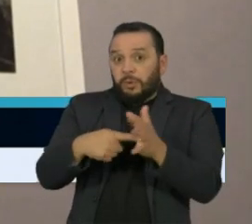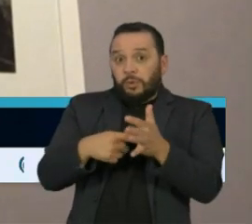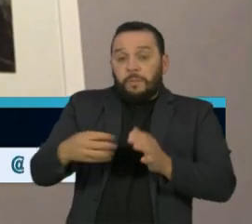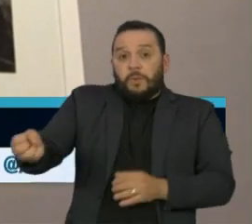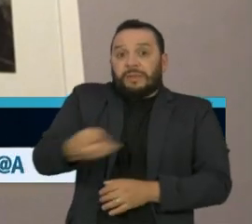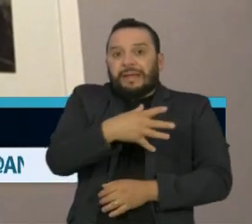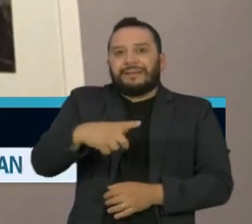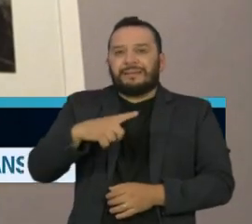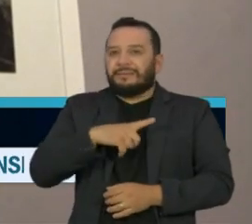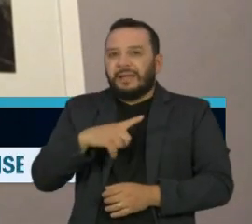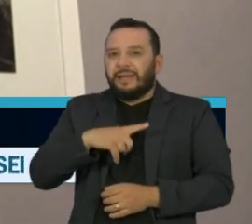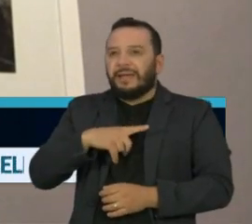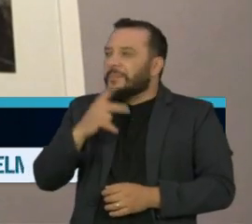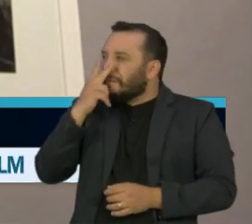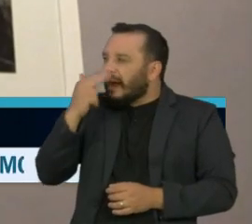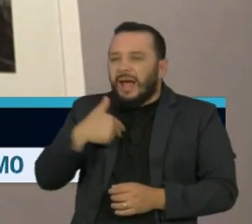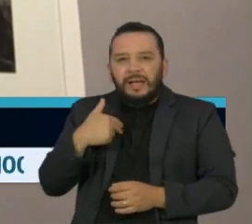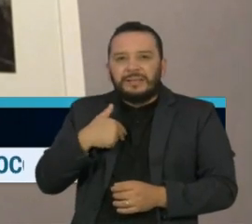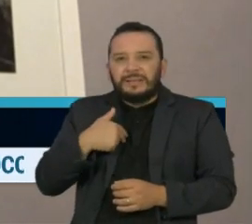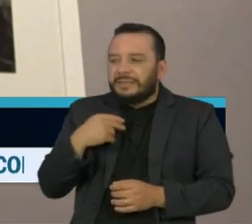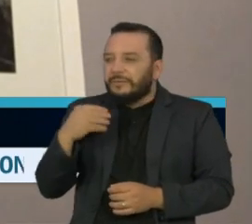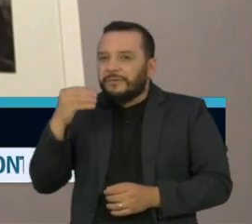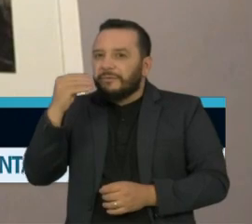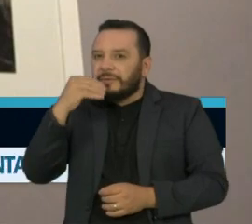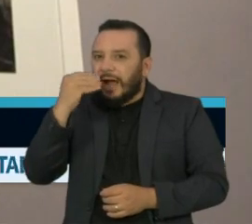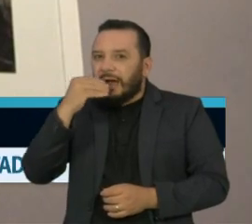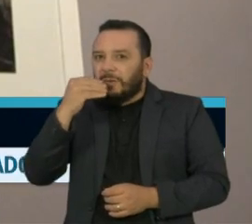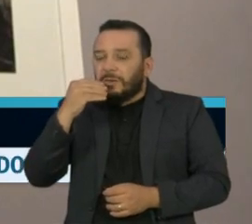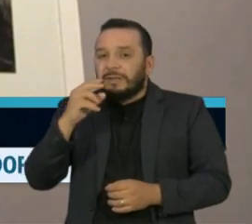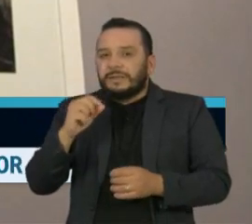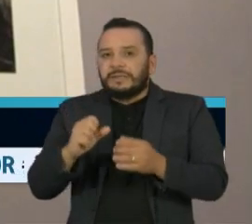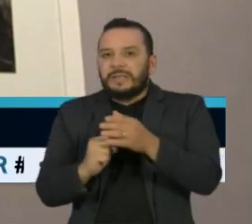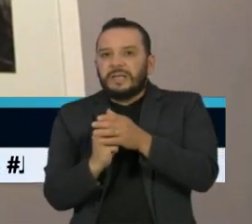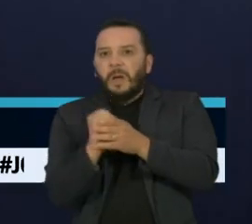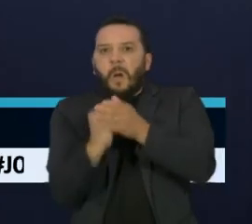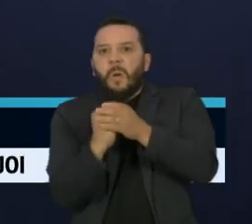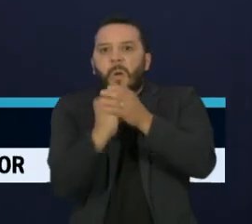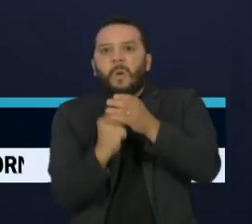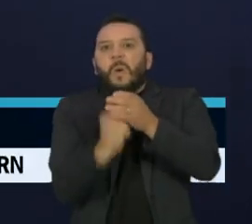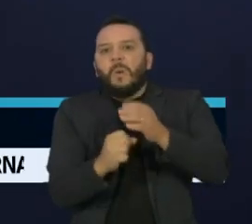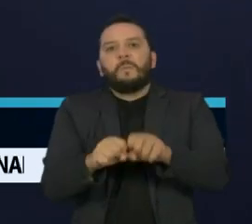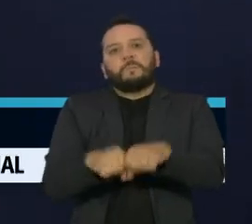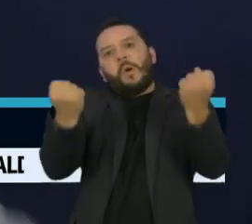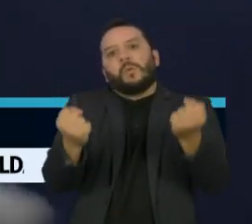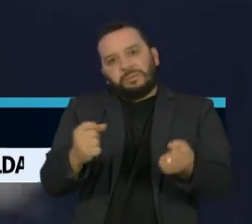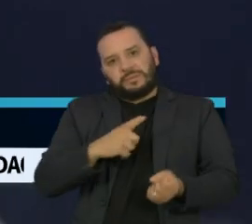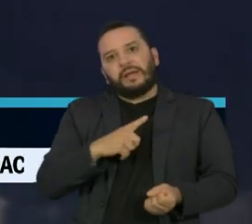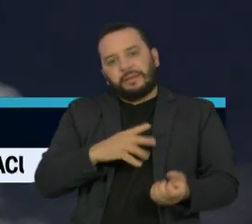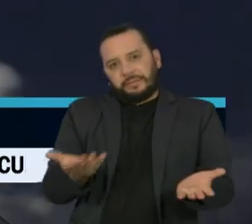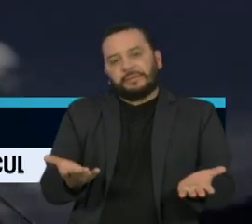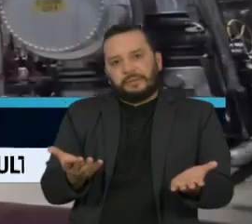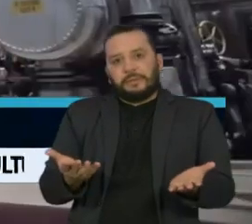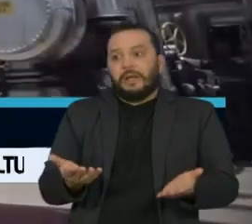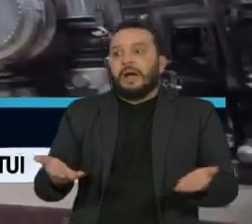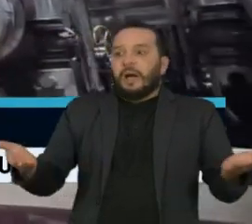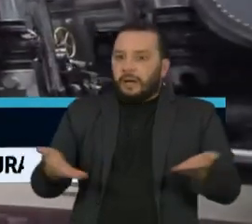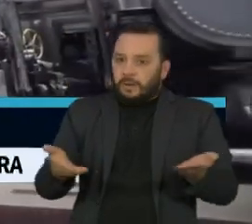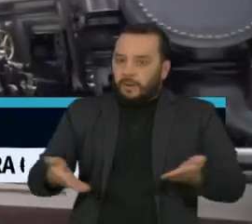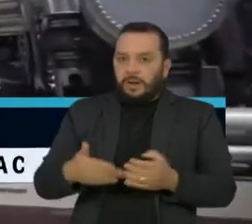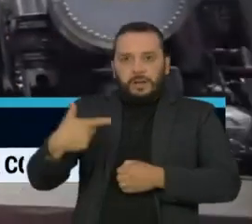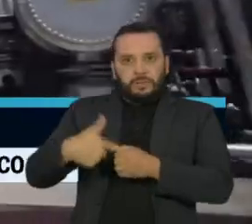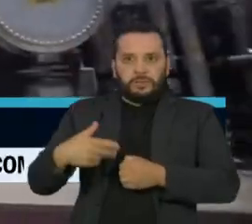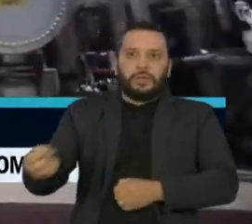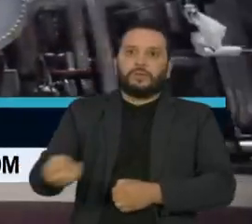são muito sensíveis à octanagem, então poderia ocasionar problemas tendo uma octanagem baixa. Segundo a Petrobras, a nova gasolina já é